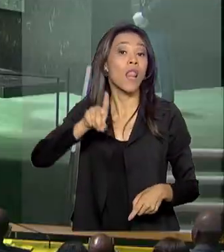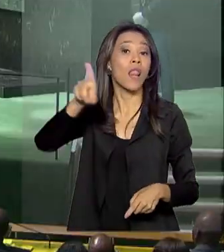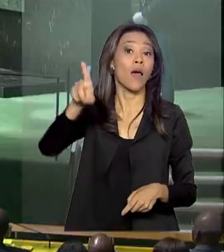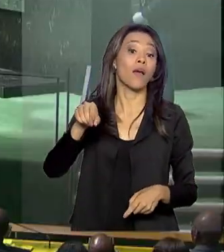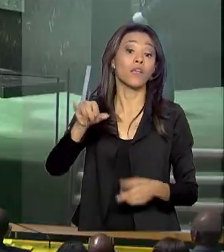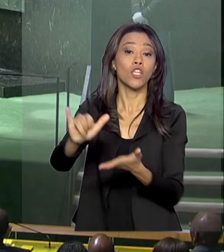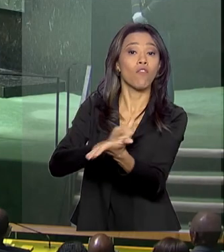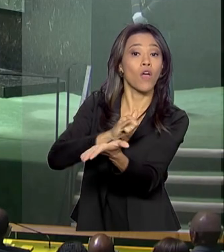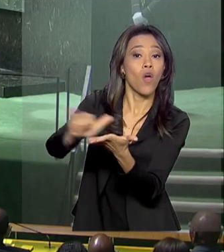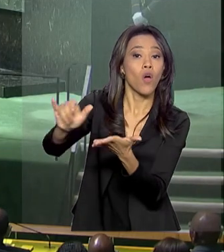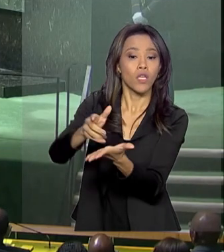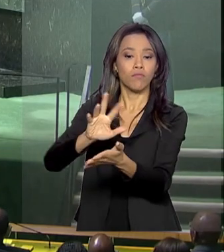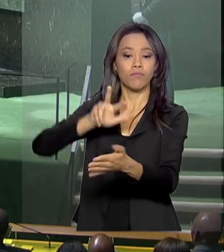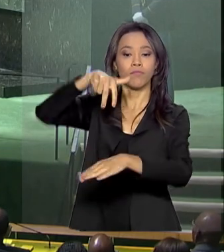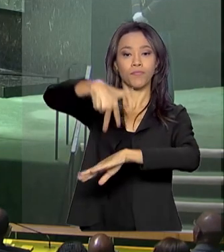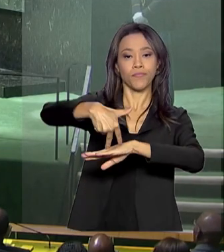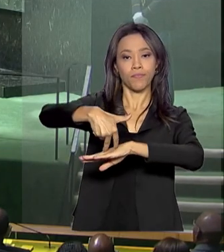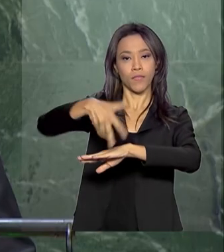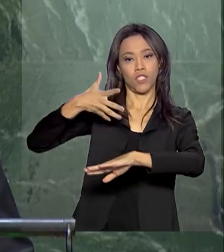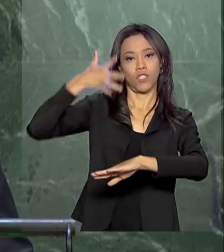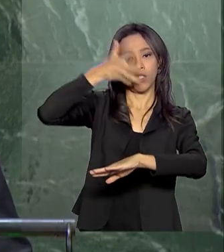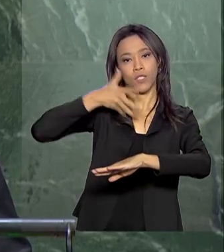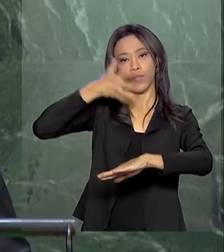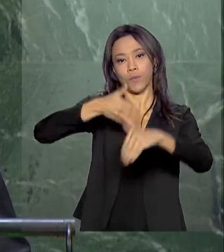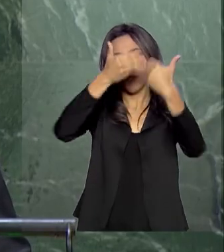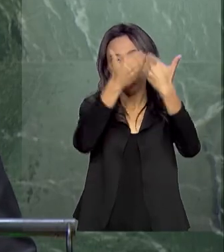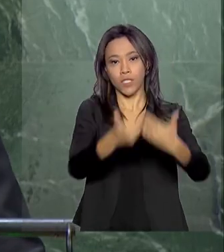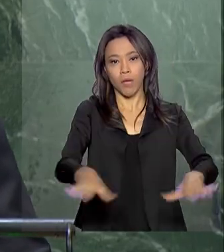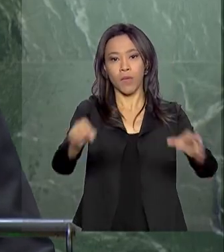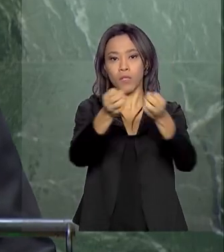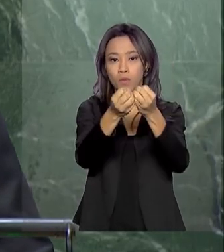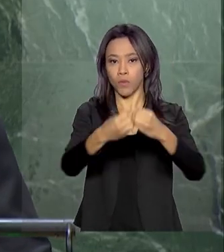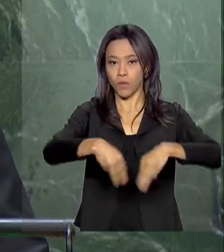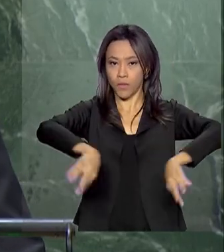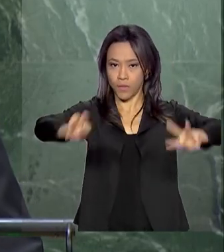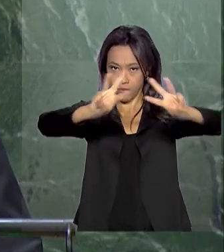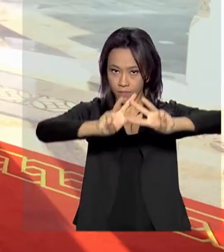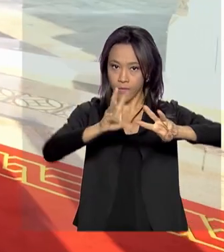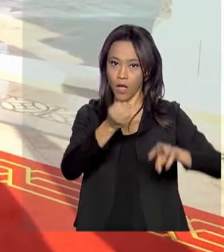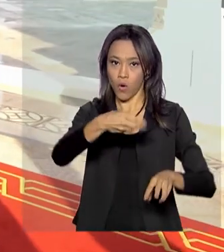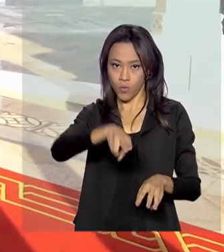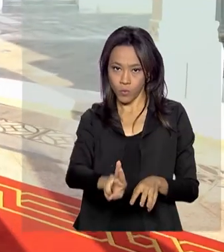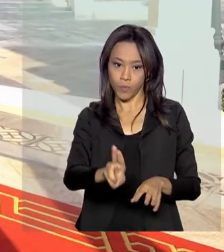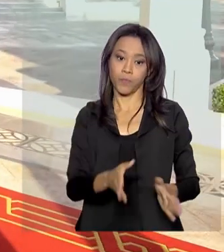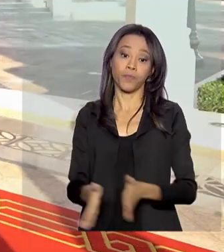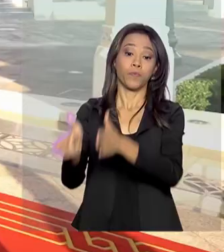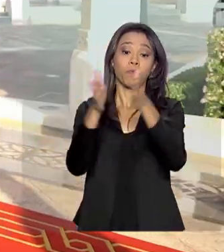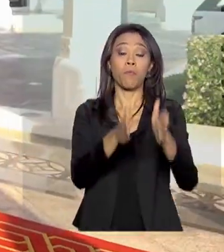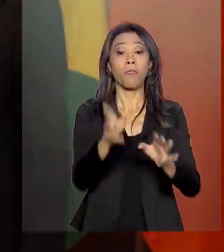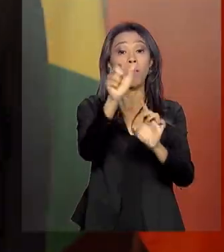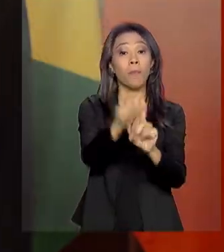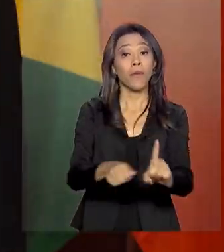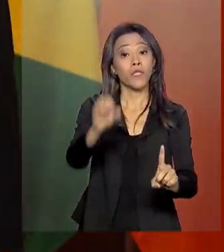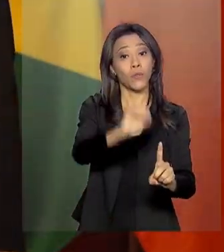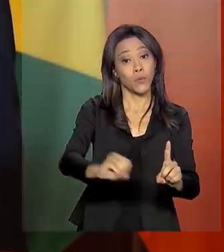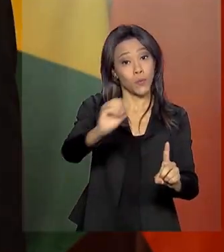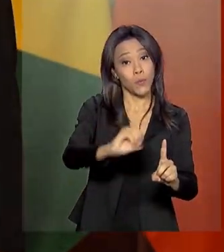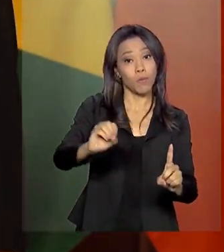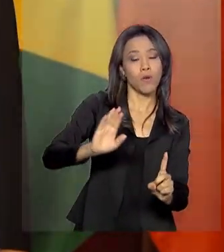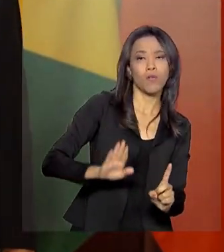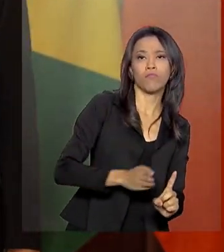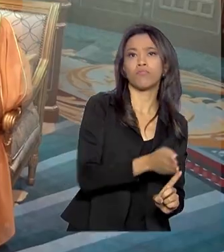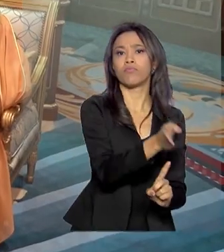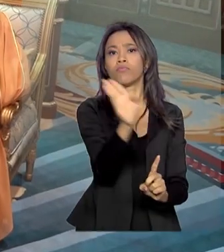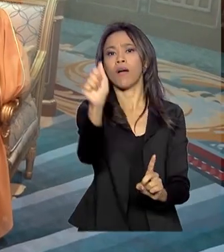fez o discurso de abertura da Assembleia da Organização das Nações Unidas. Já no mês de outubro, no giro pela